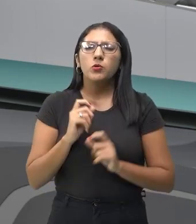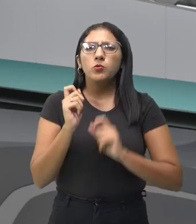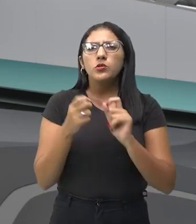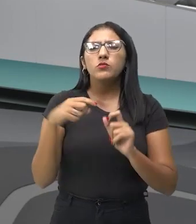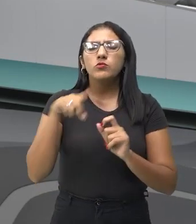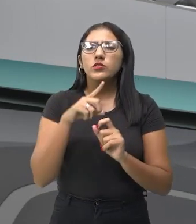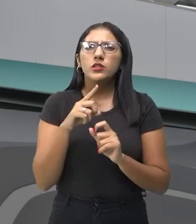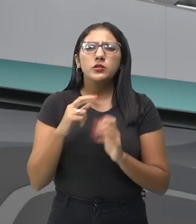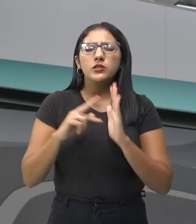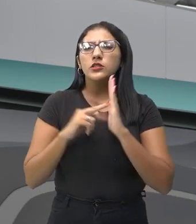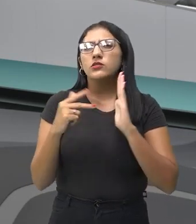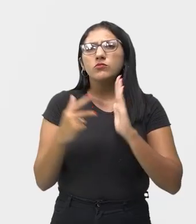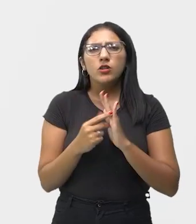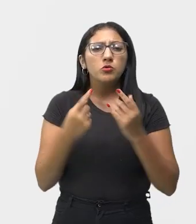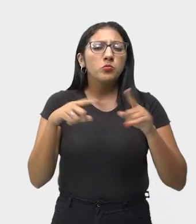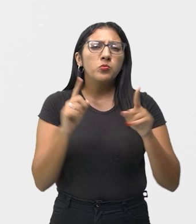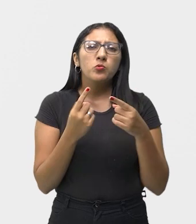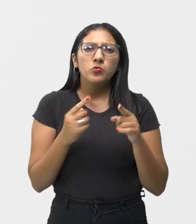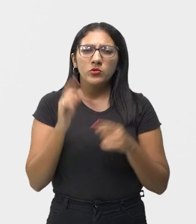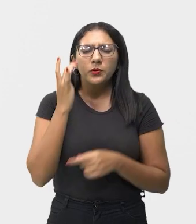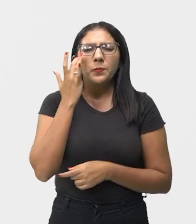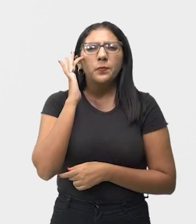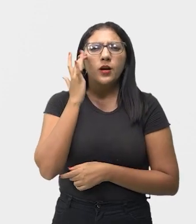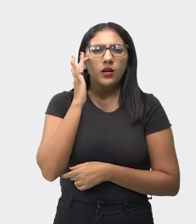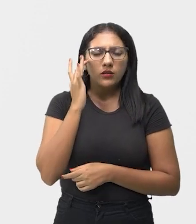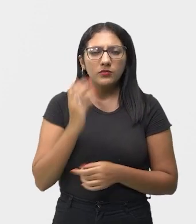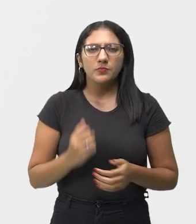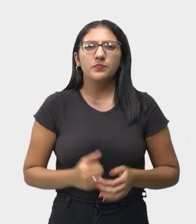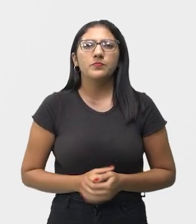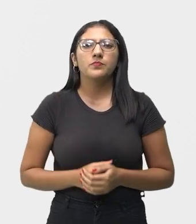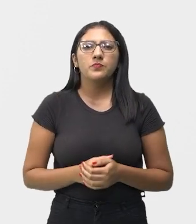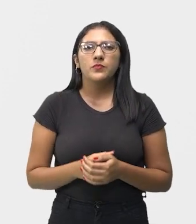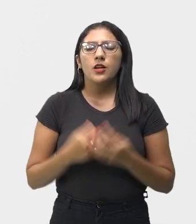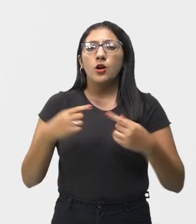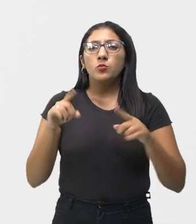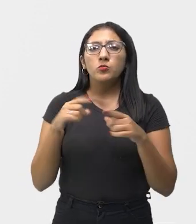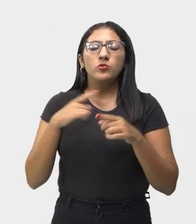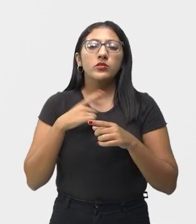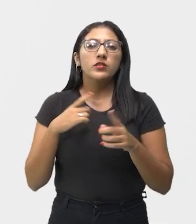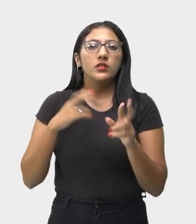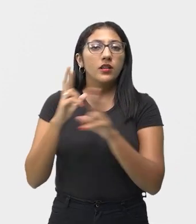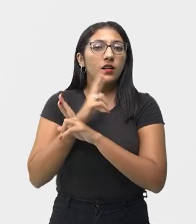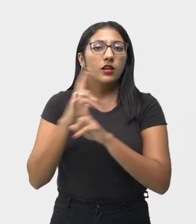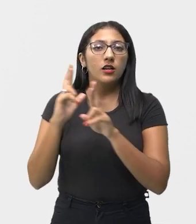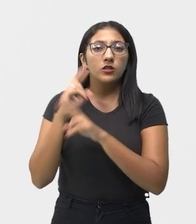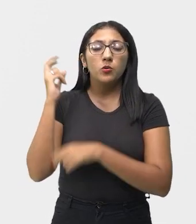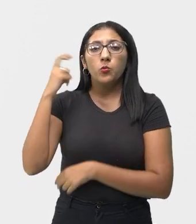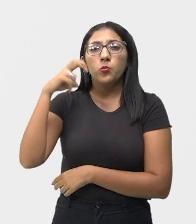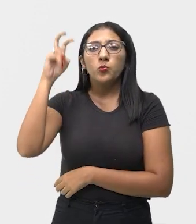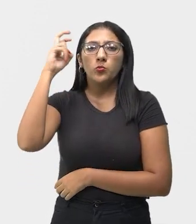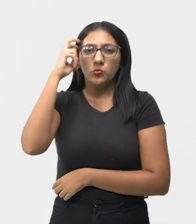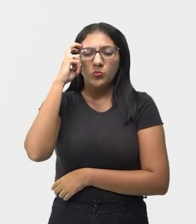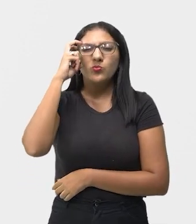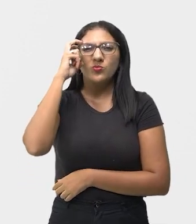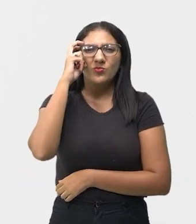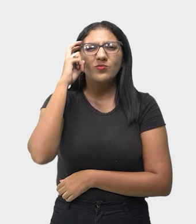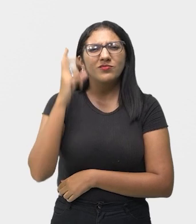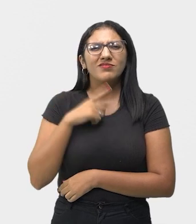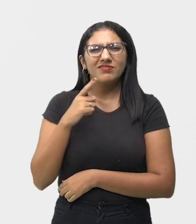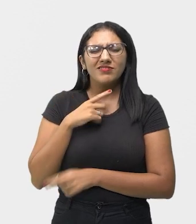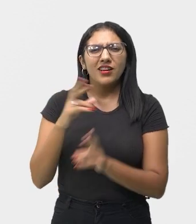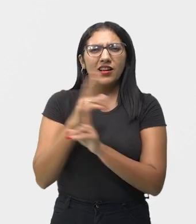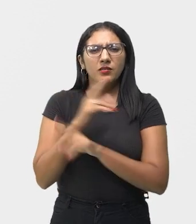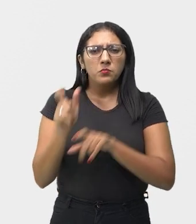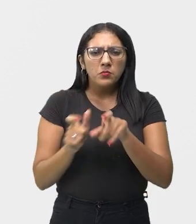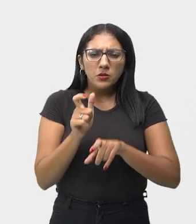que seria a música? Vamos ver? Então, a música é indissociável da cultura. Desde que o homem é homem, tenha